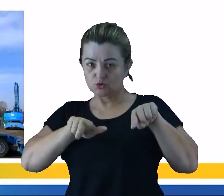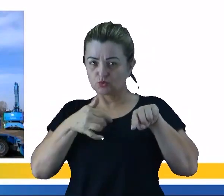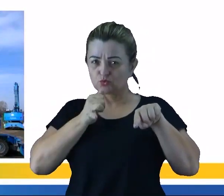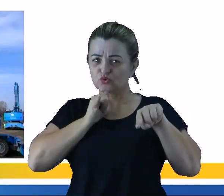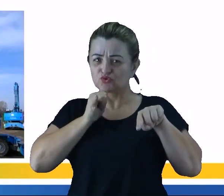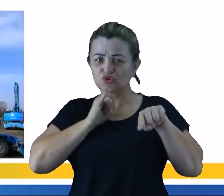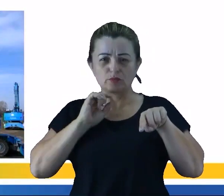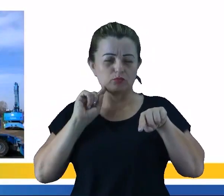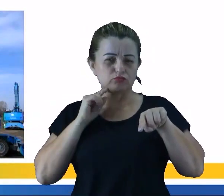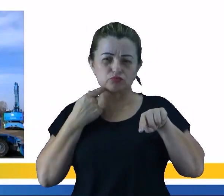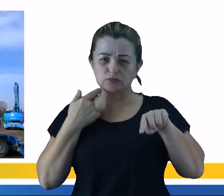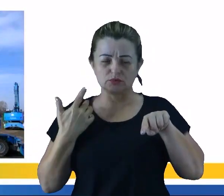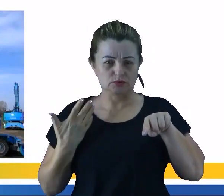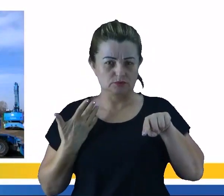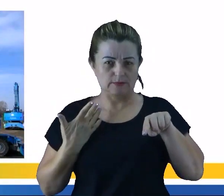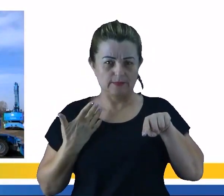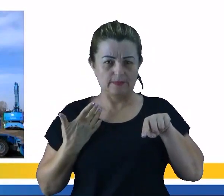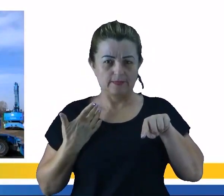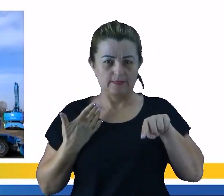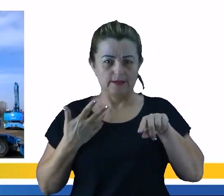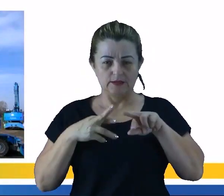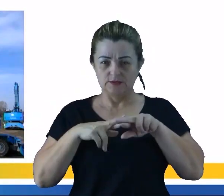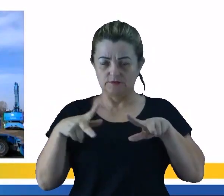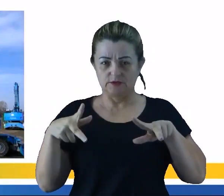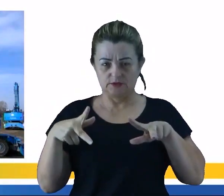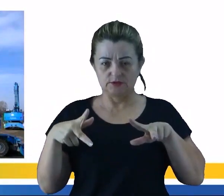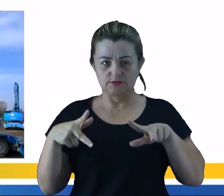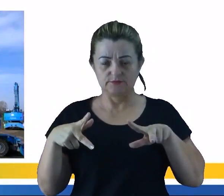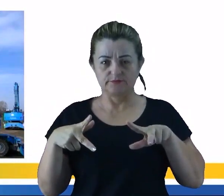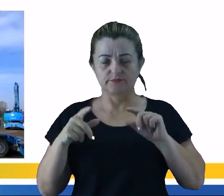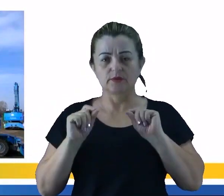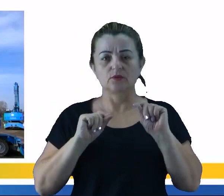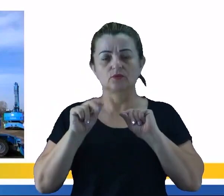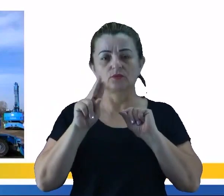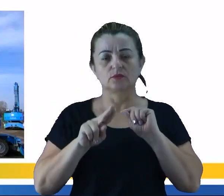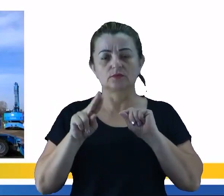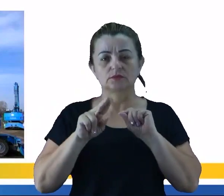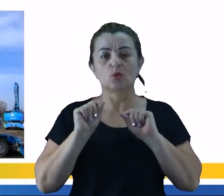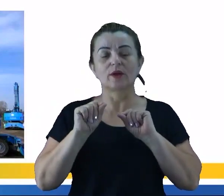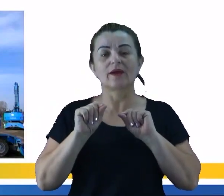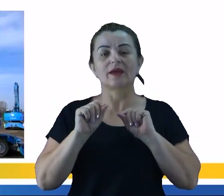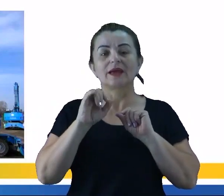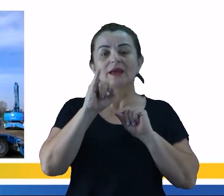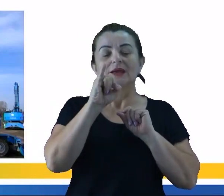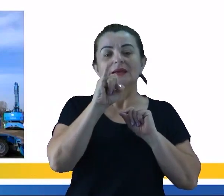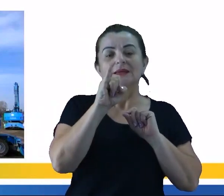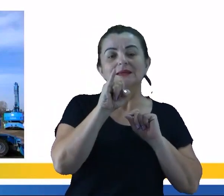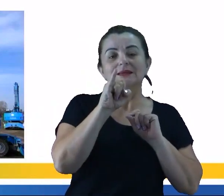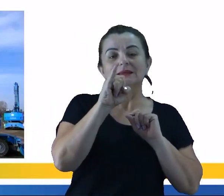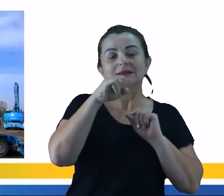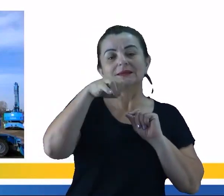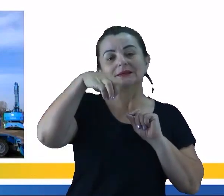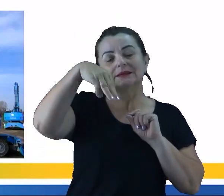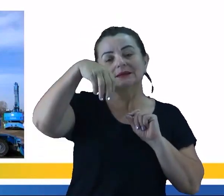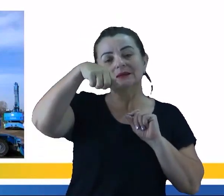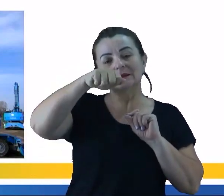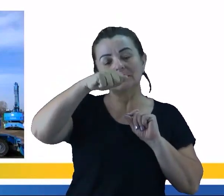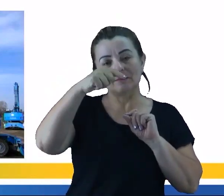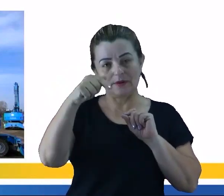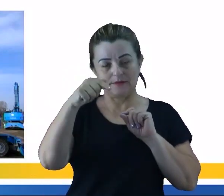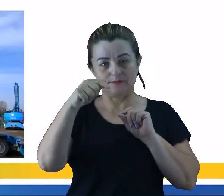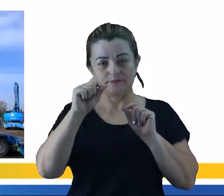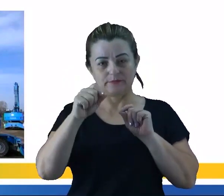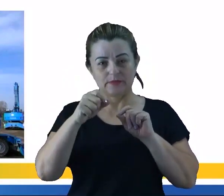de impurezas, né, que não sejam magnéticas. E para isso a gente vai utilizar o imã, né? Então isso é muito utilizado ali para